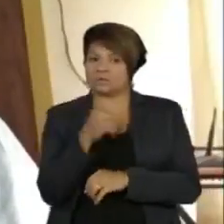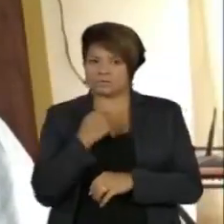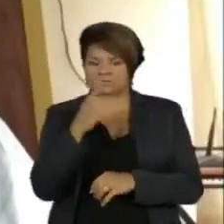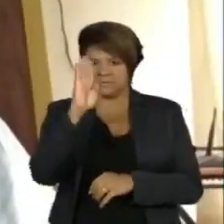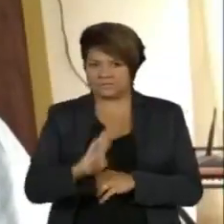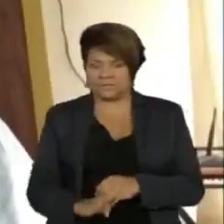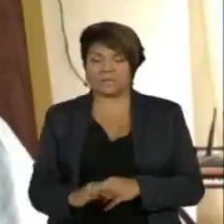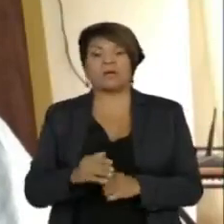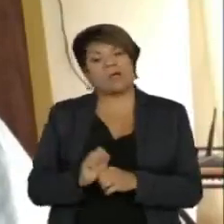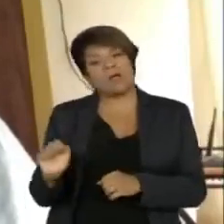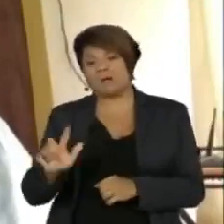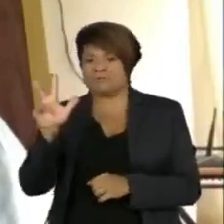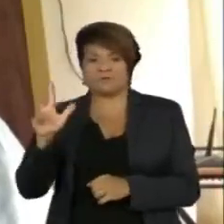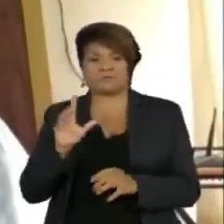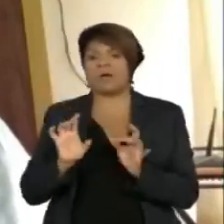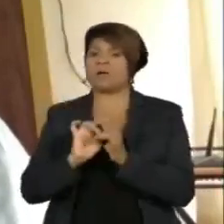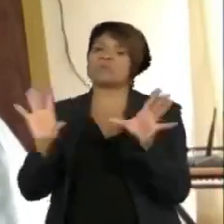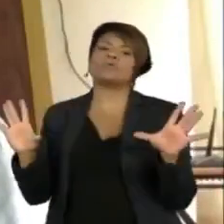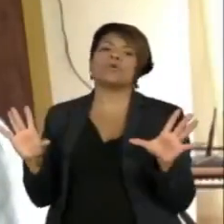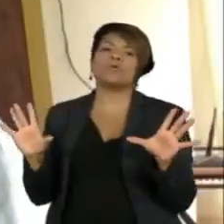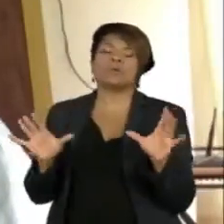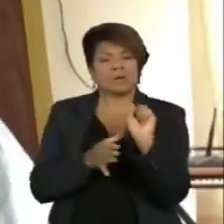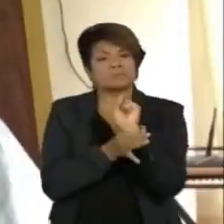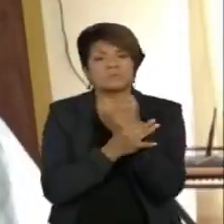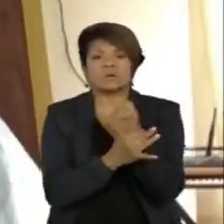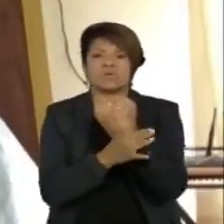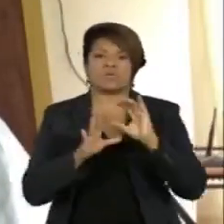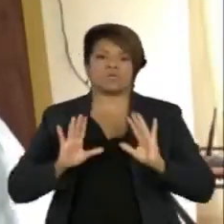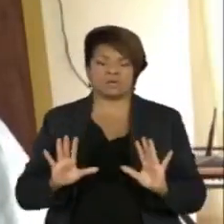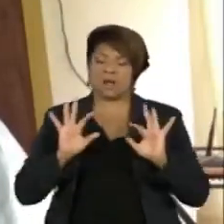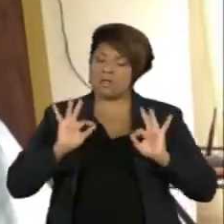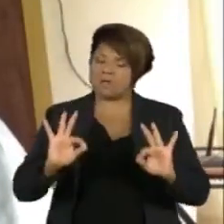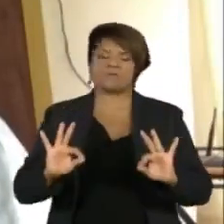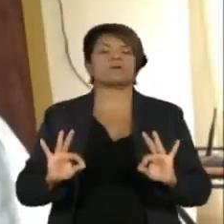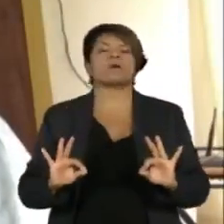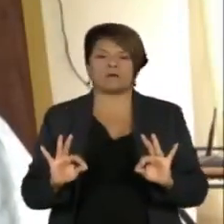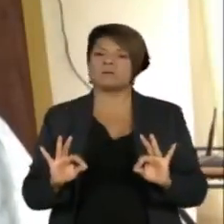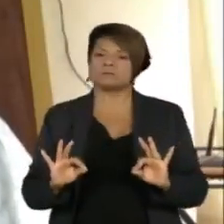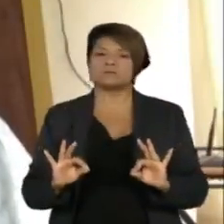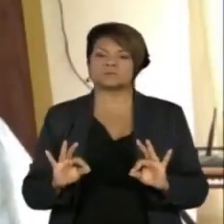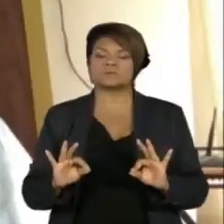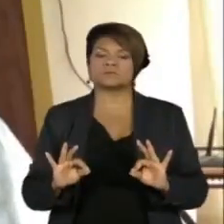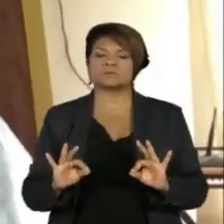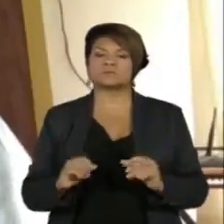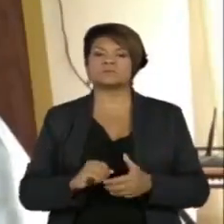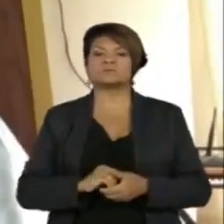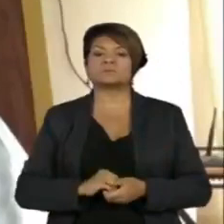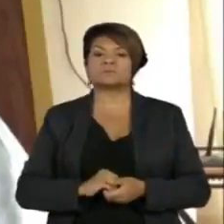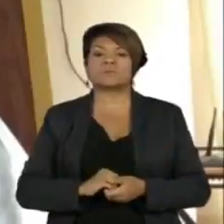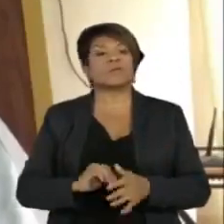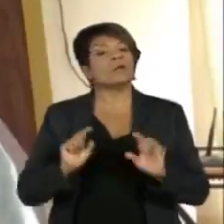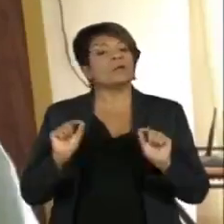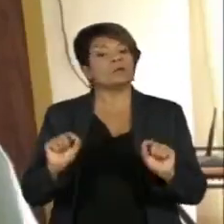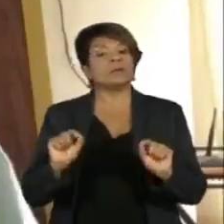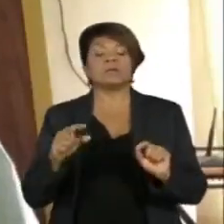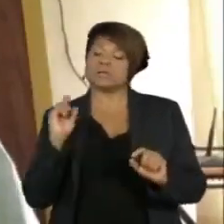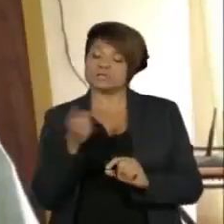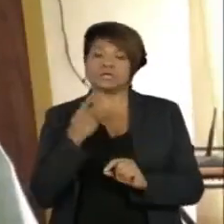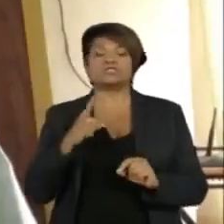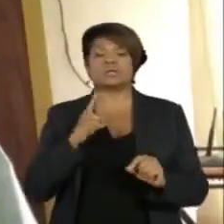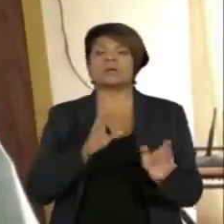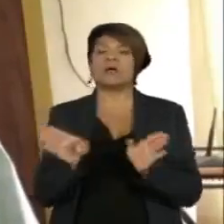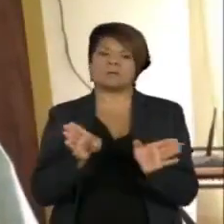aprovada pela Anvisa, portanto, seja segura e eficaz e que nós tenhamos acesso,